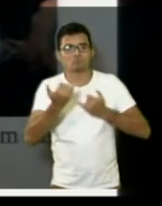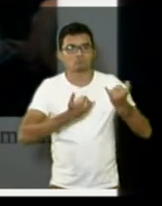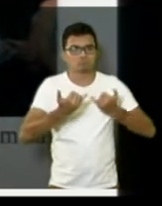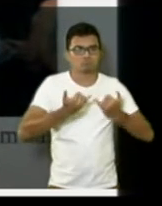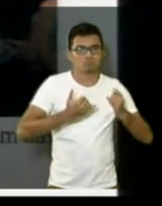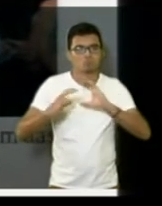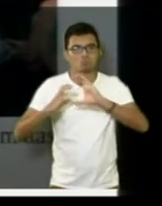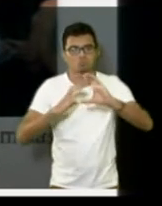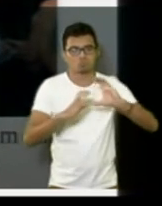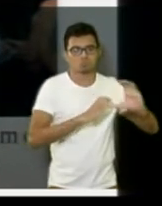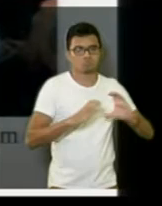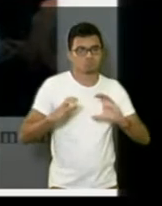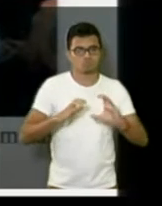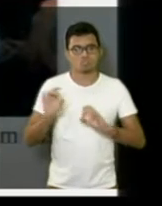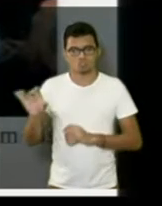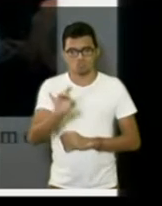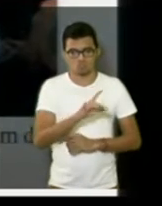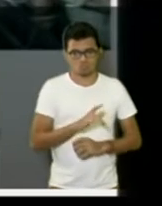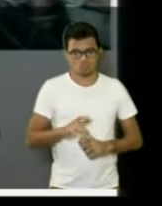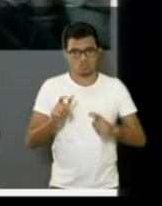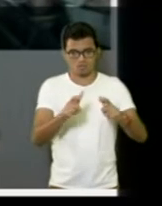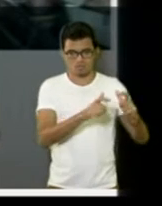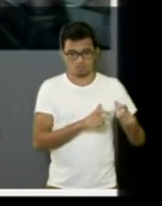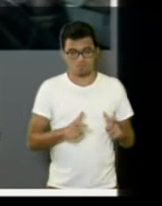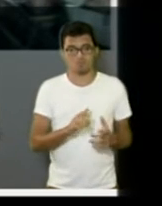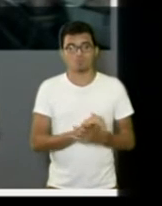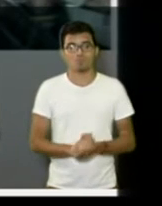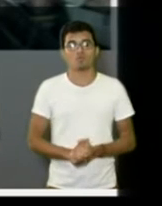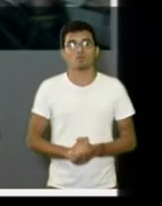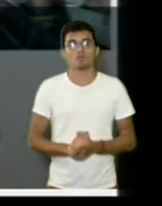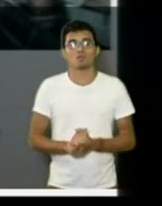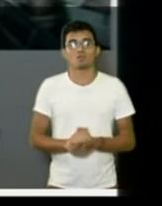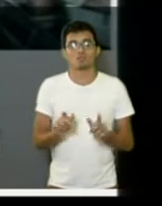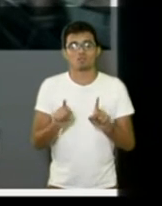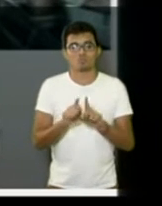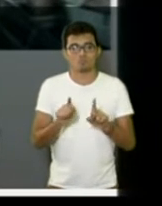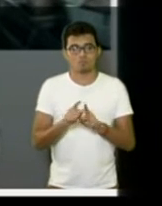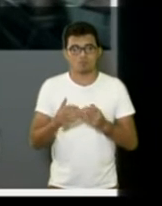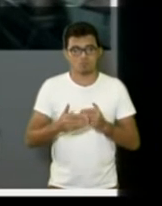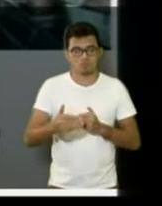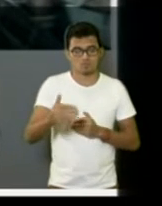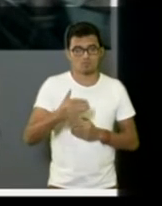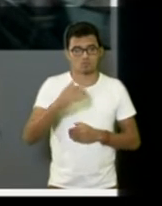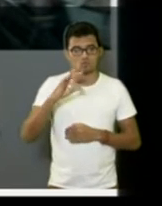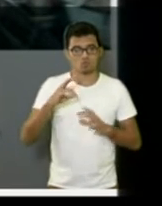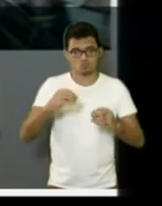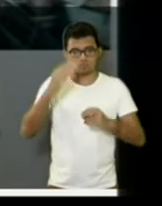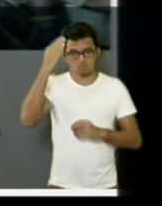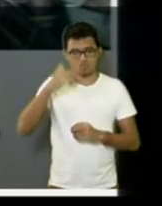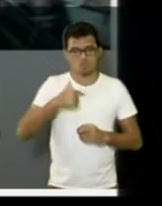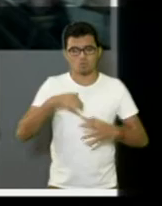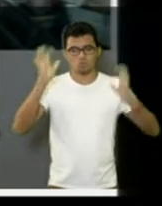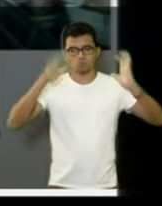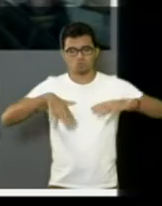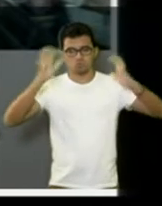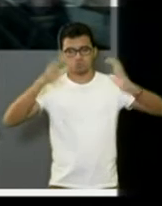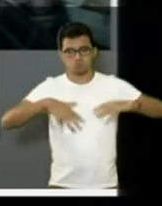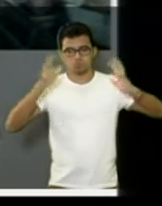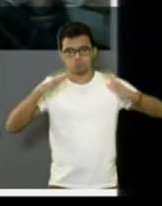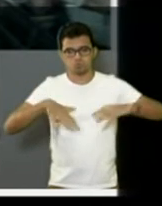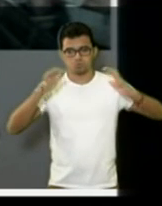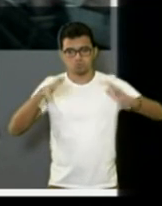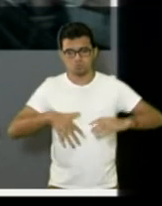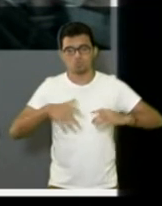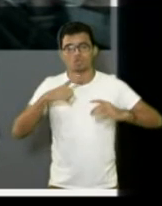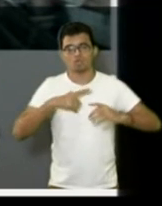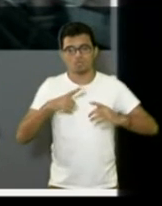população de cada bairro. Prosseguindo também, acho que todo mundo soube do temporal que afetou a nossa cidade.